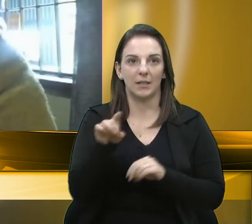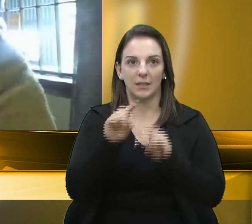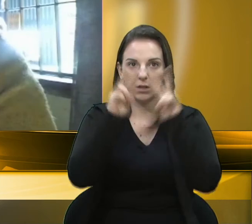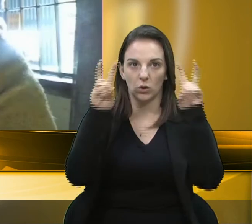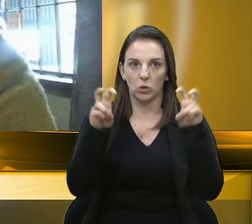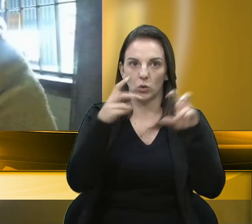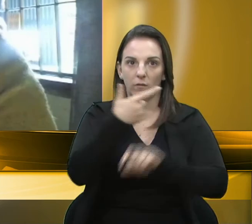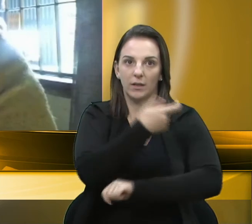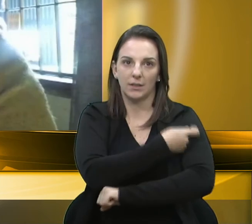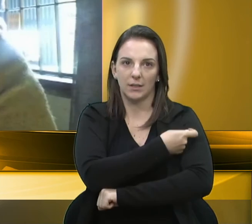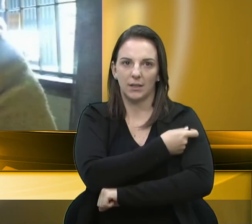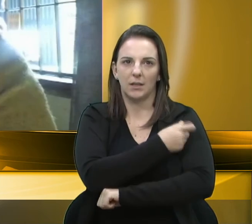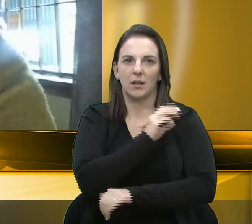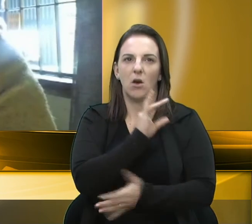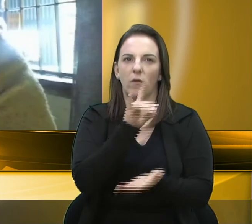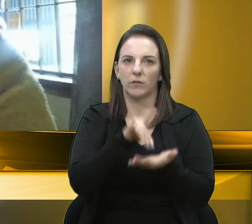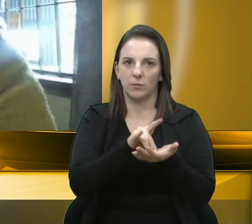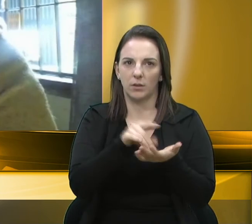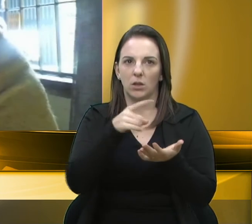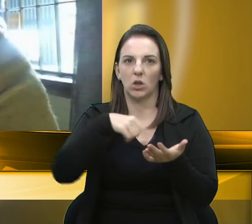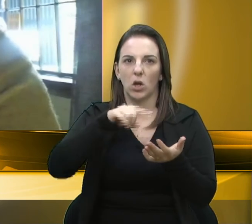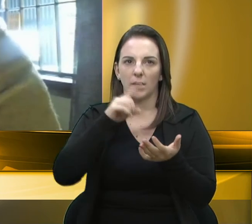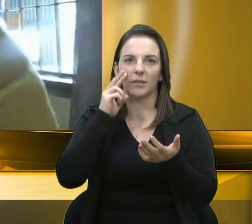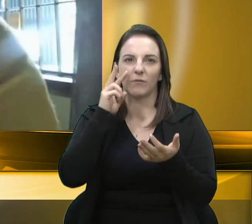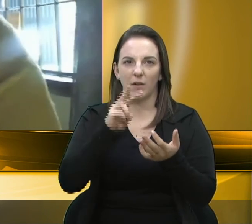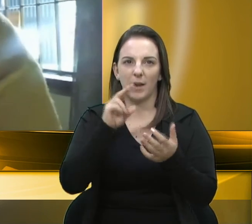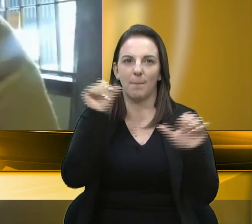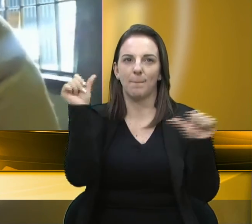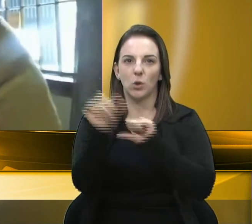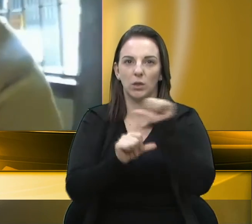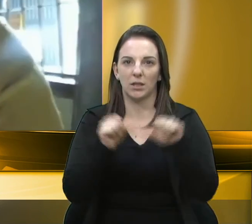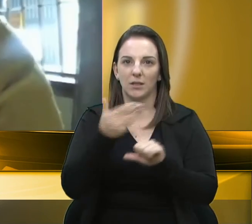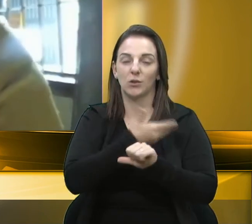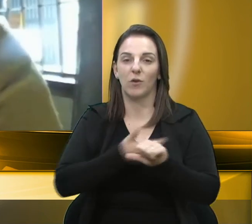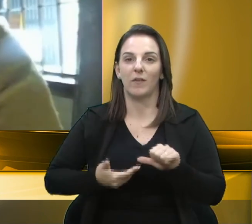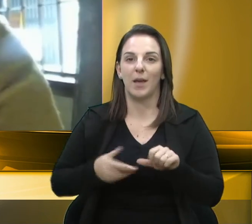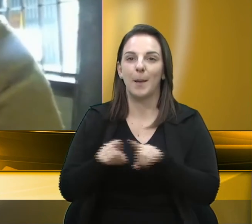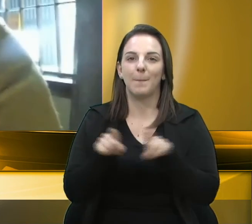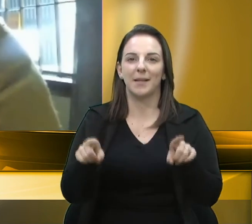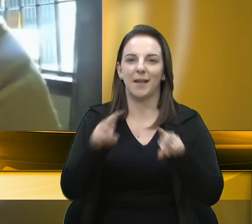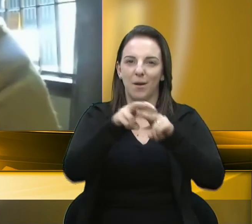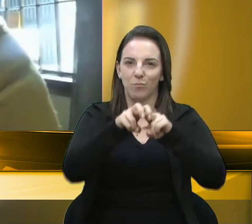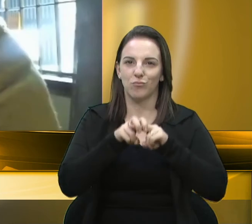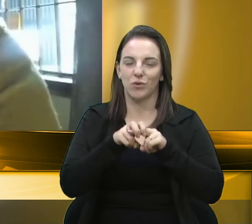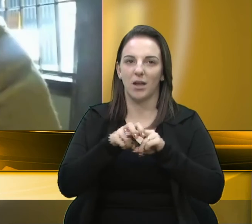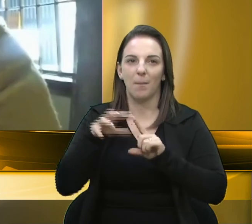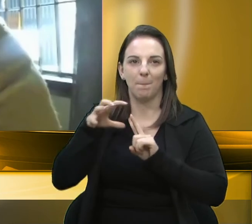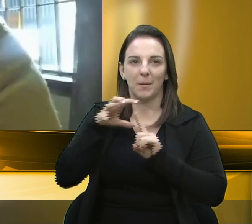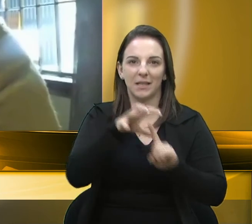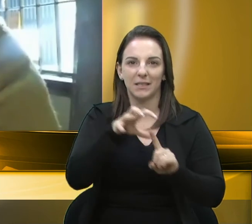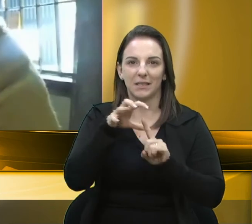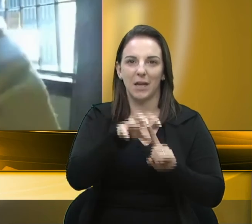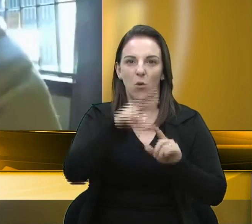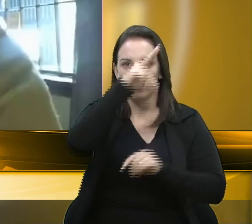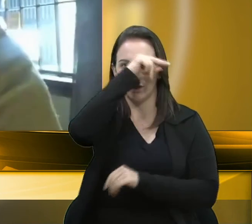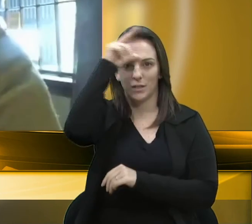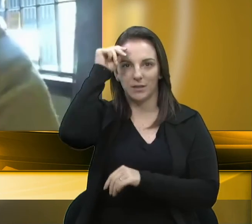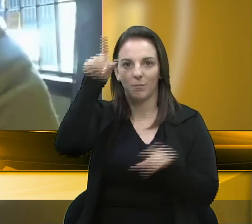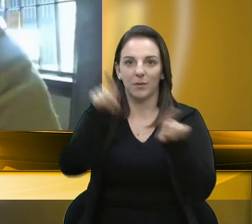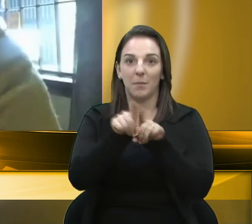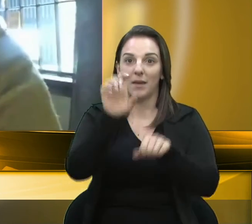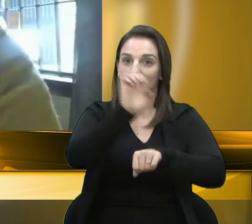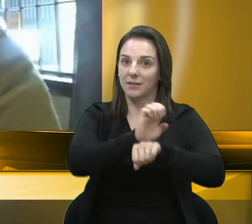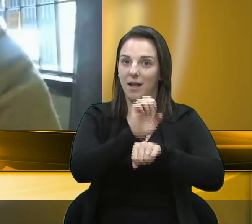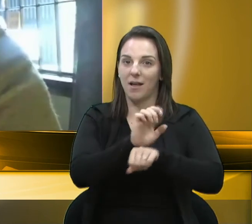realmente, a gente viu uma mudança agora por parte do governo, mas ela é resultado da pressão dos municípios e dos estados que não são